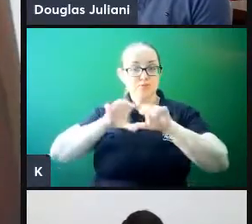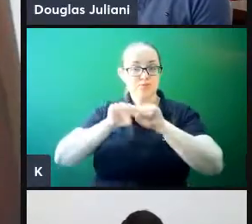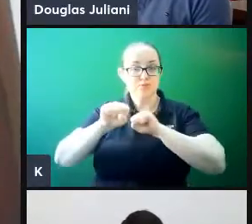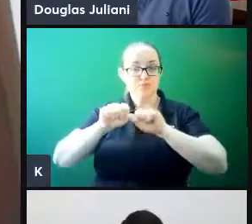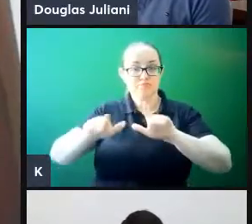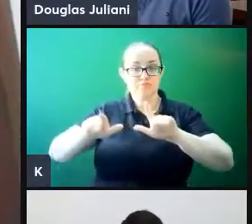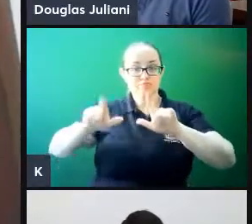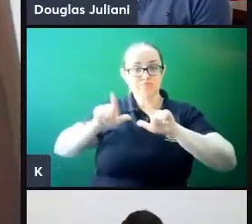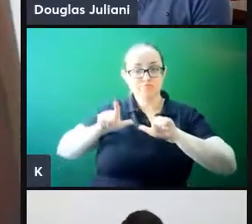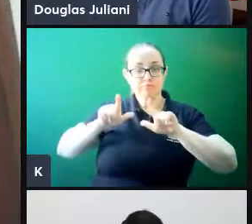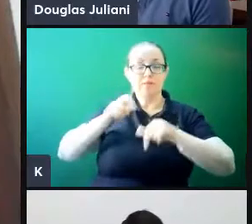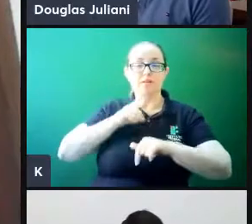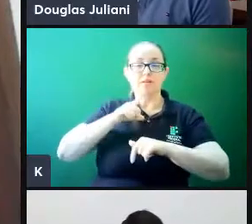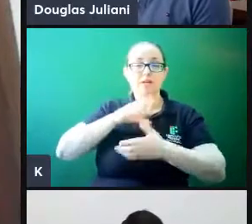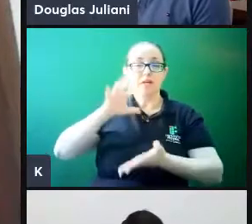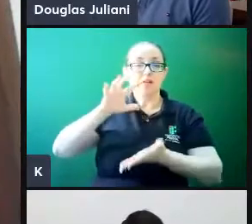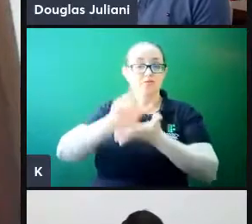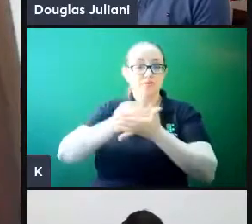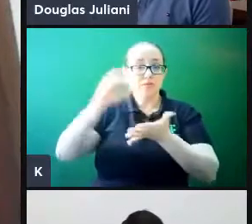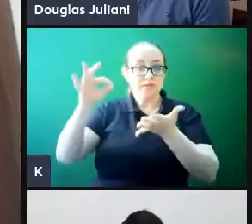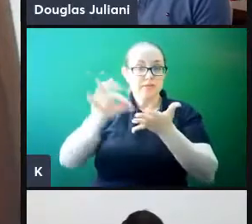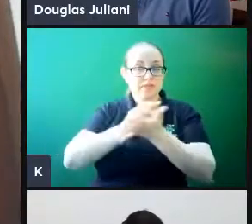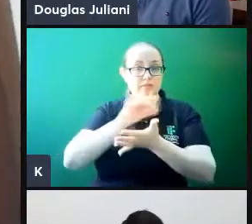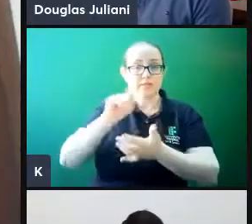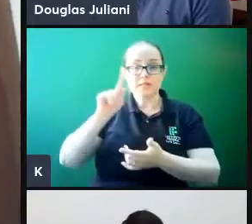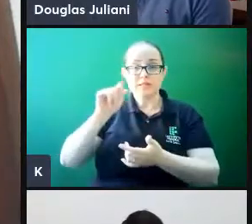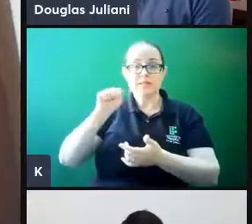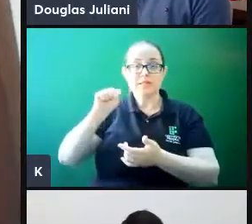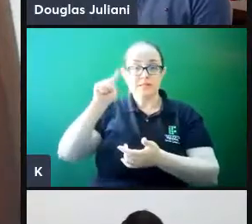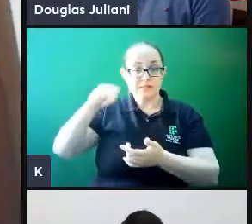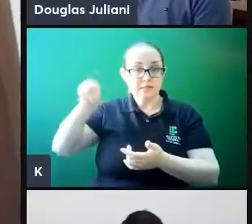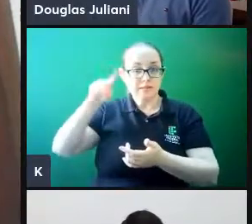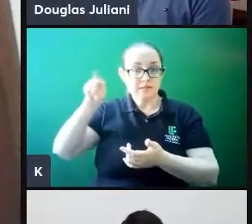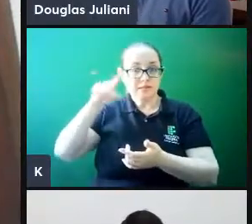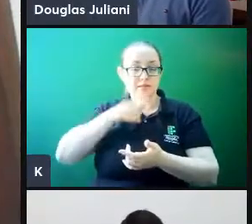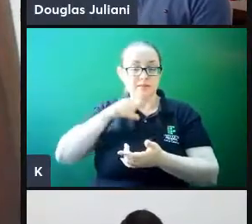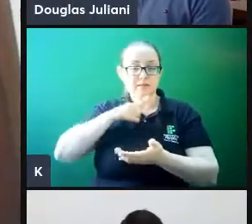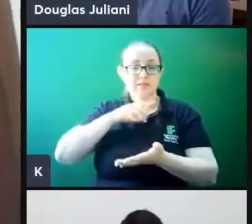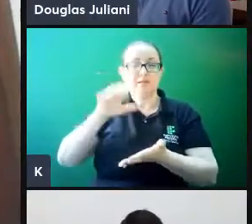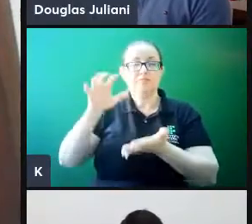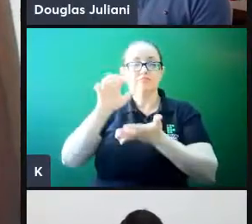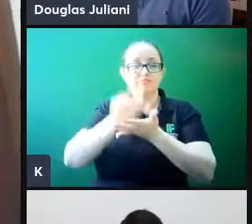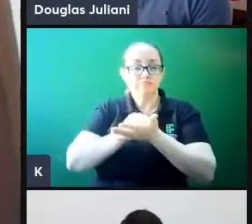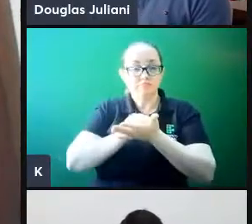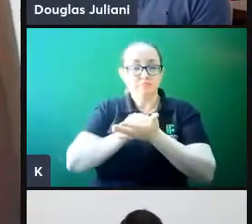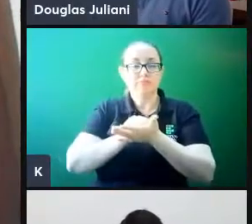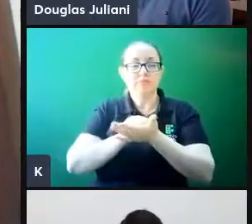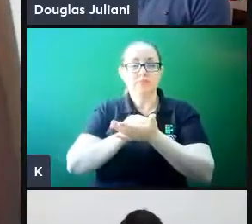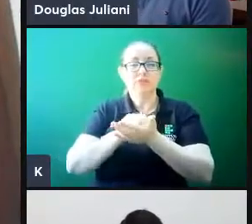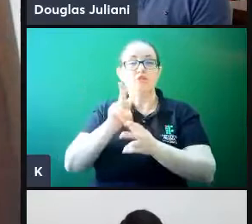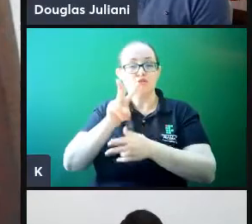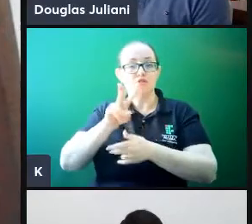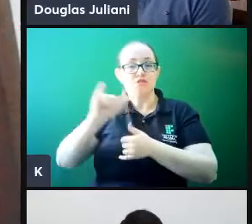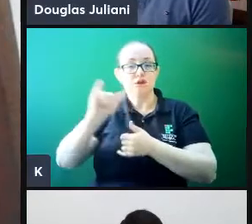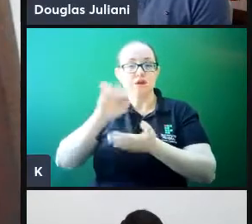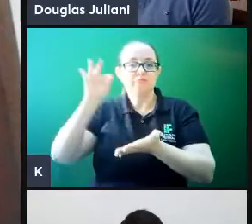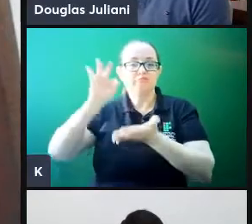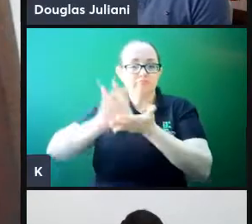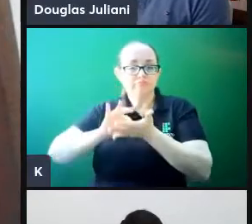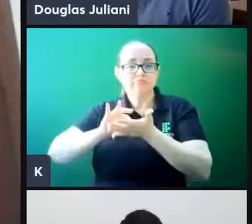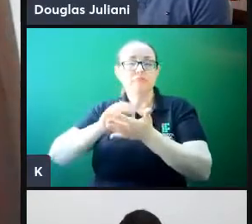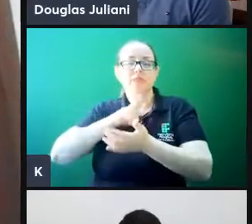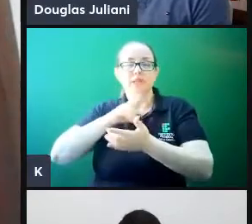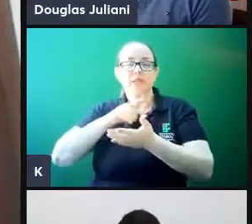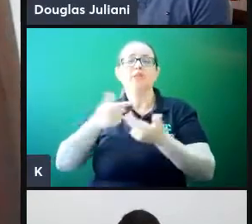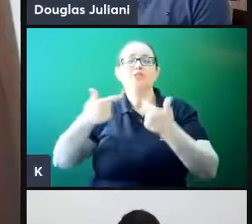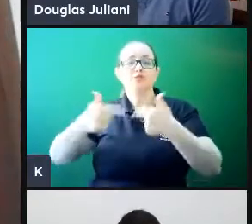inscreveram pelo sistema CIGA-A-Extensão. Então, esses, o sistema, obviamente, tem registro e vai certificar.